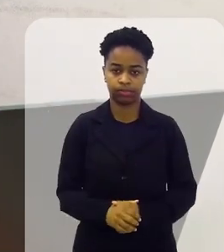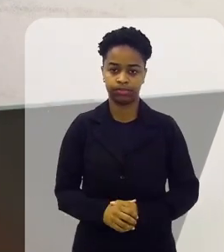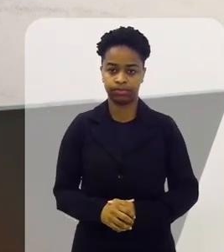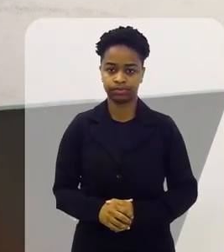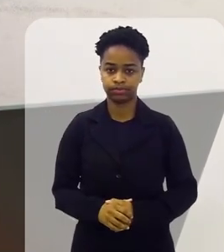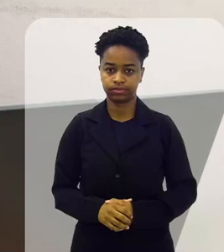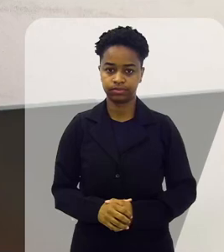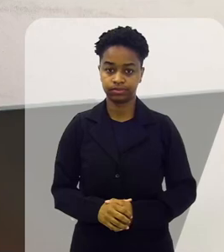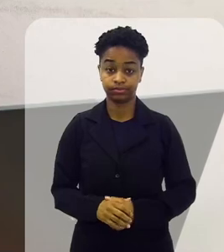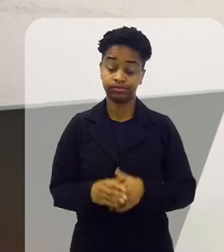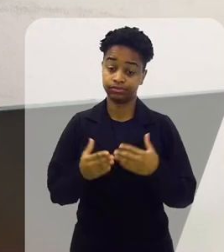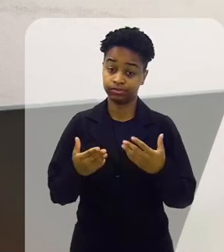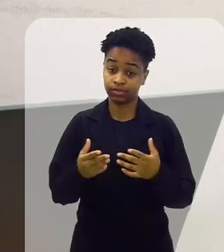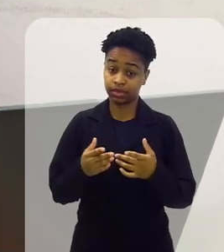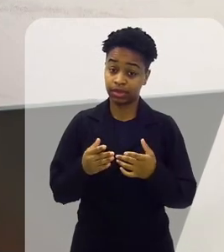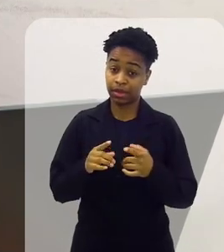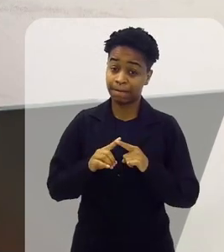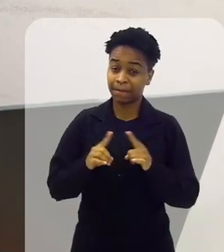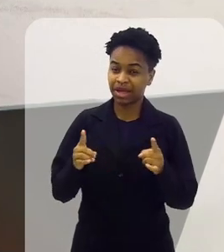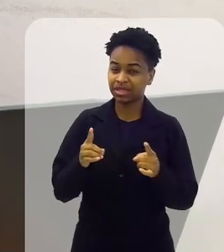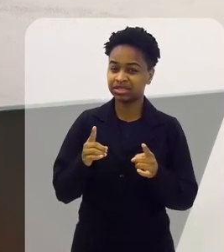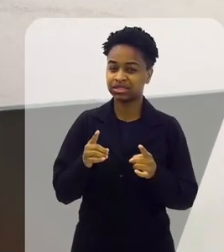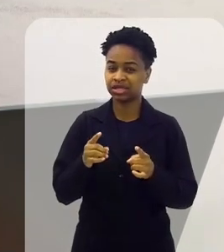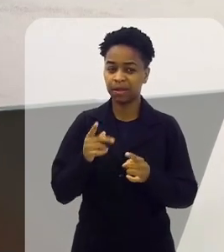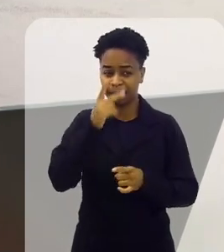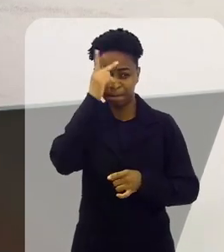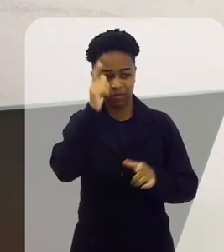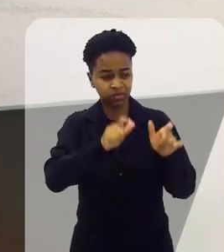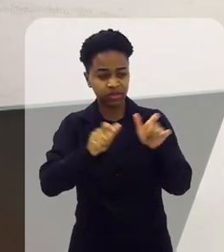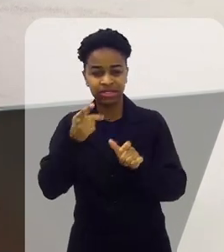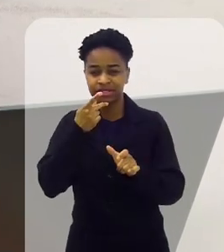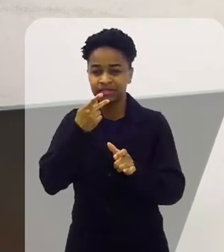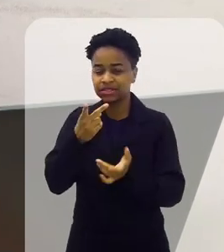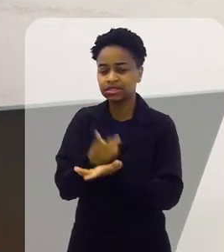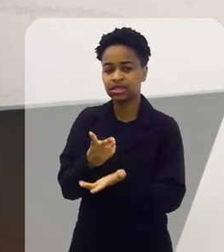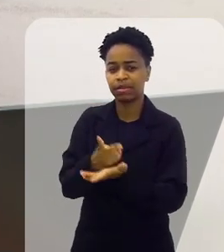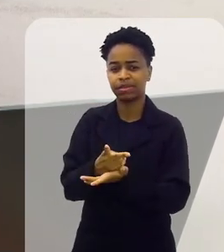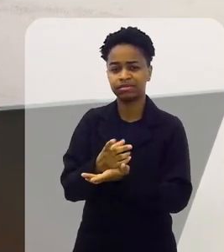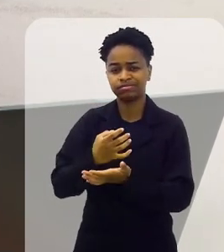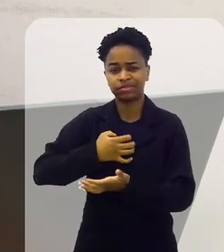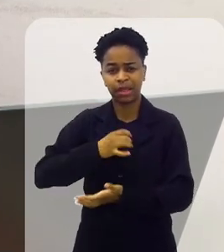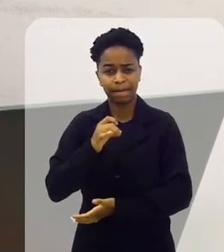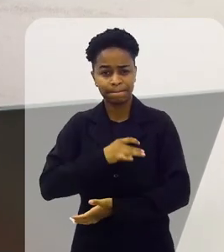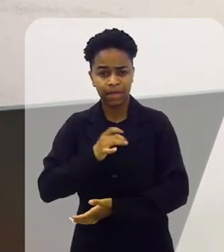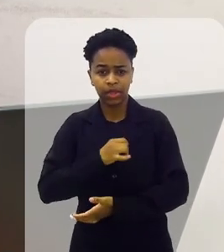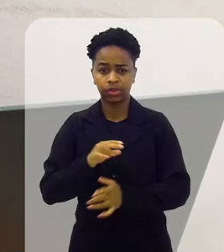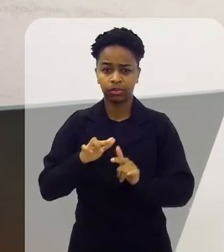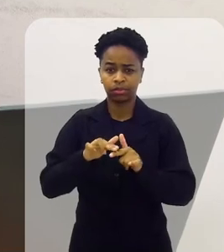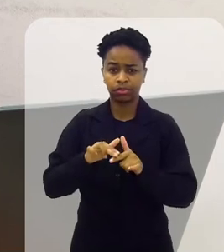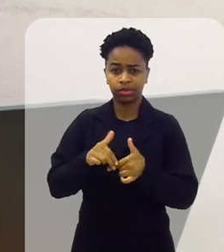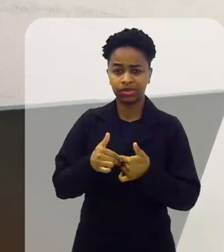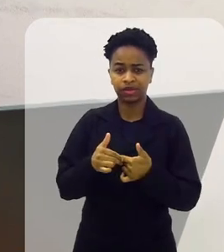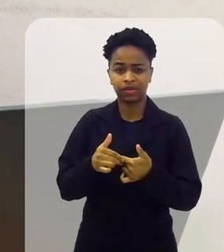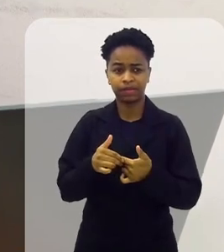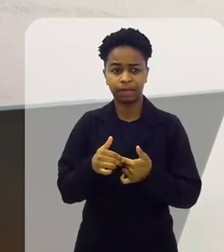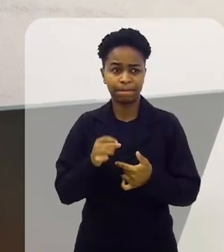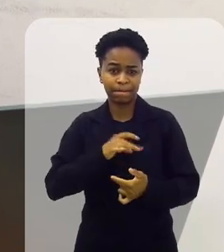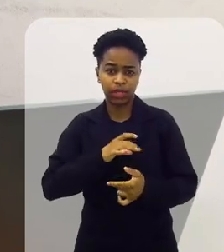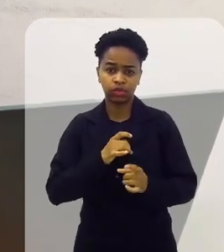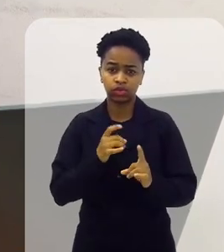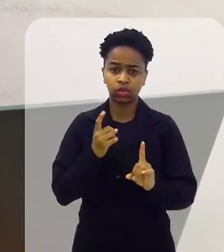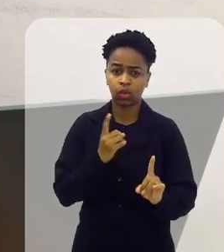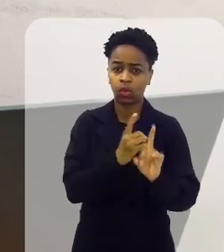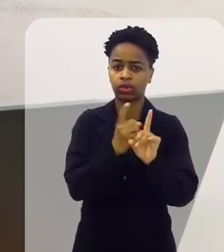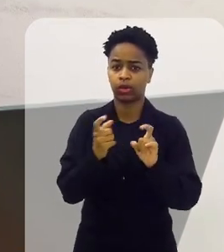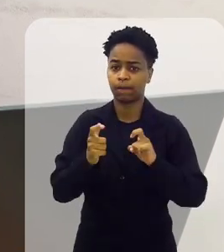de pulmão. Mas foge um pouco, as pessoas falam muito de câncer de pulmão, tem muito medo. O tabagista tem medo de vir no pneumologista